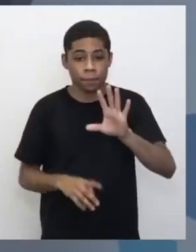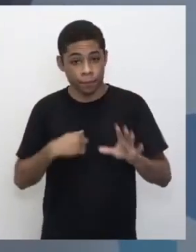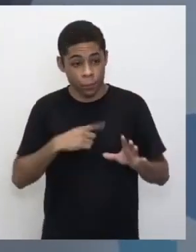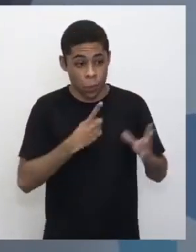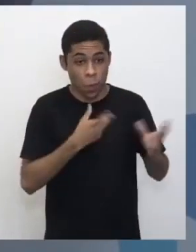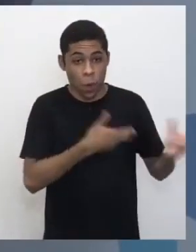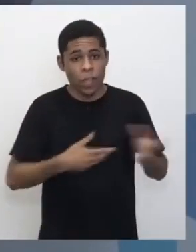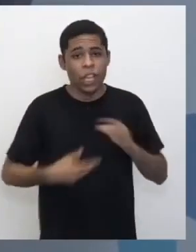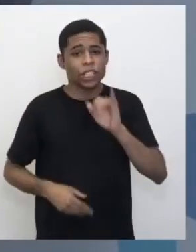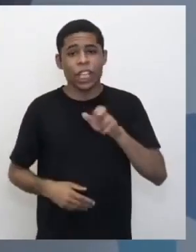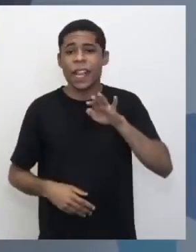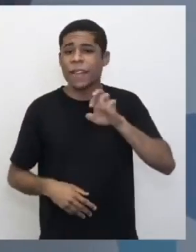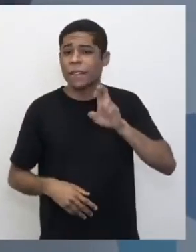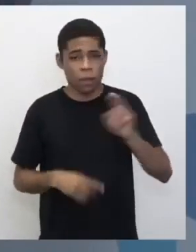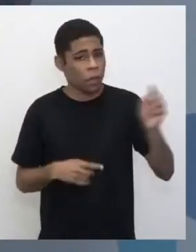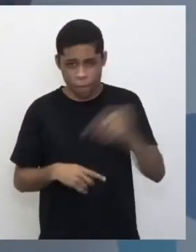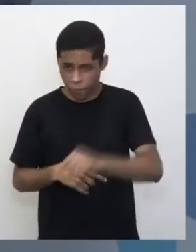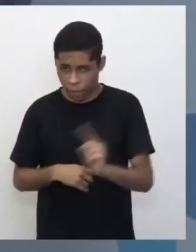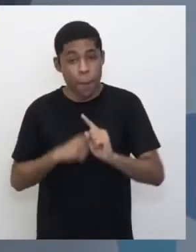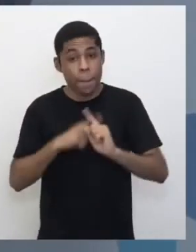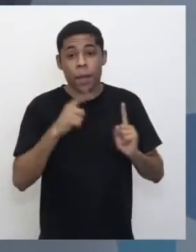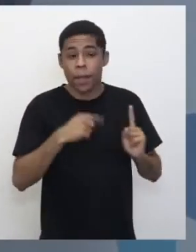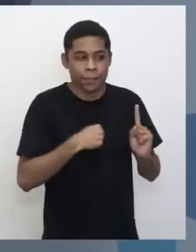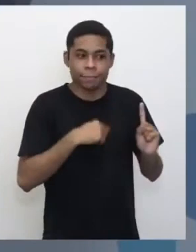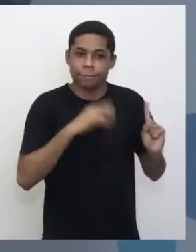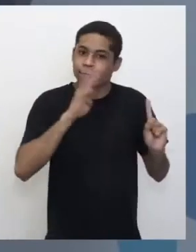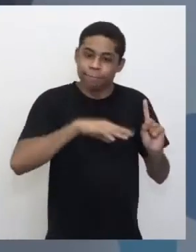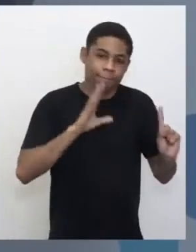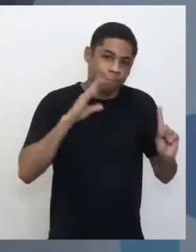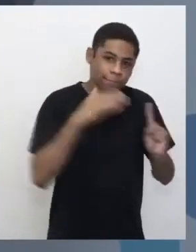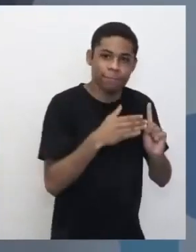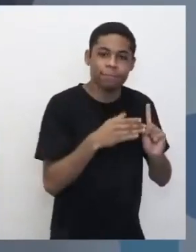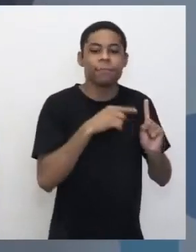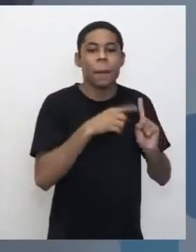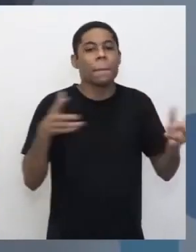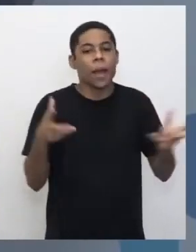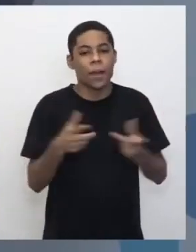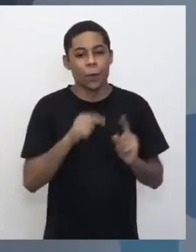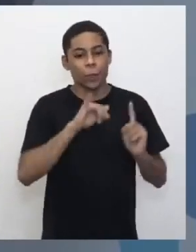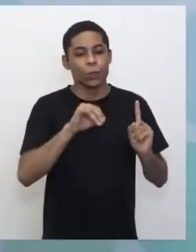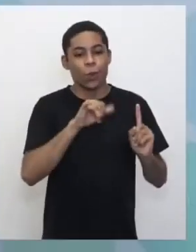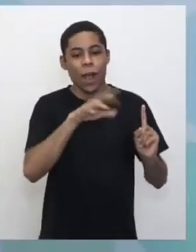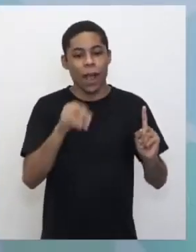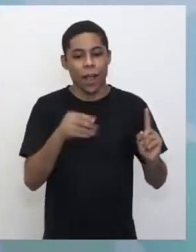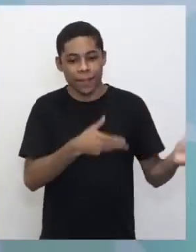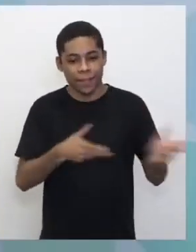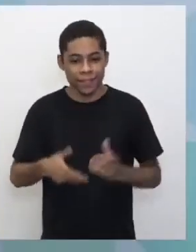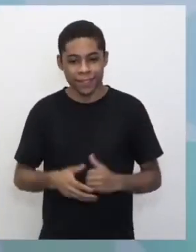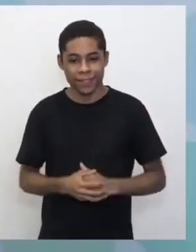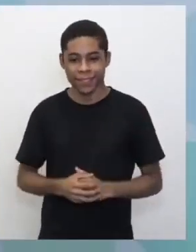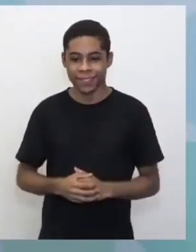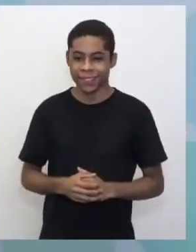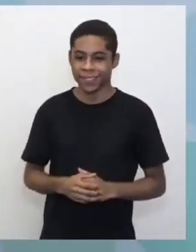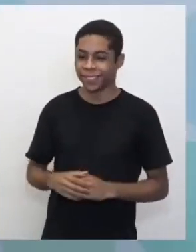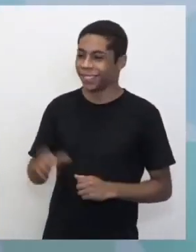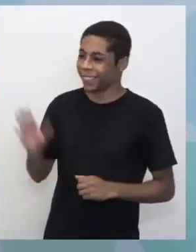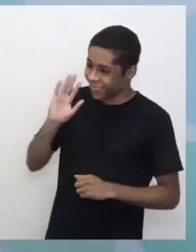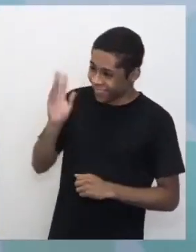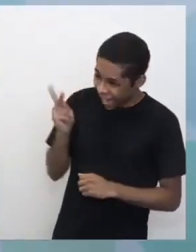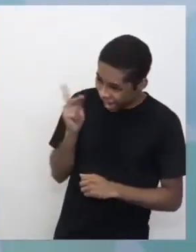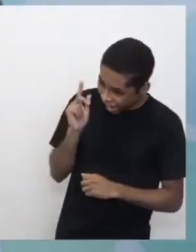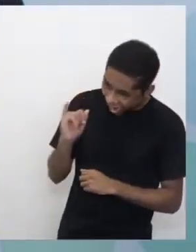convidado que, assim, meu ídolo, apenas maravilhoso. João está aqui comigo hoje. Hi, Fabi.